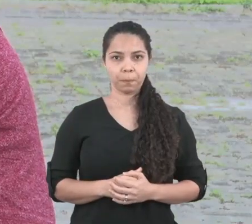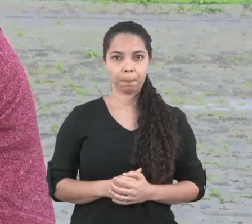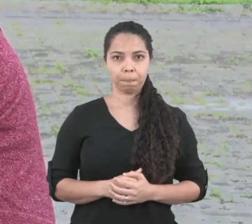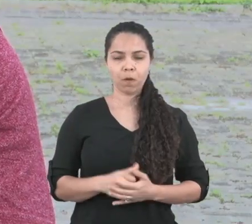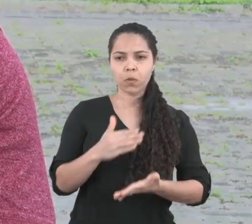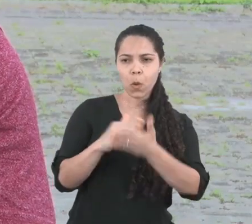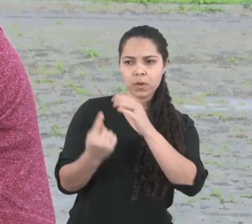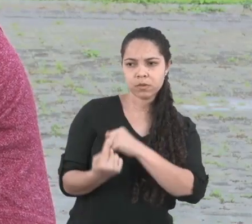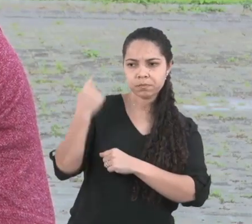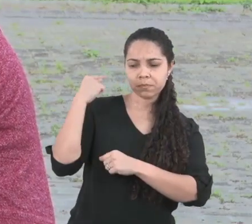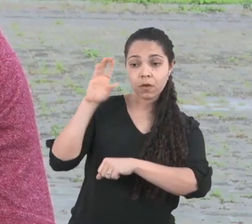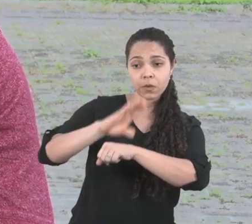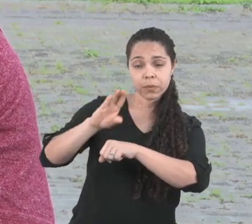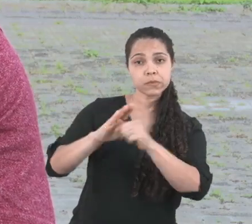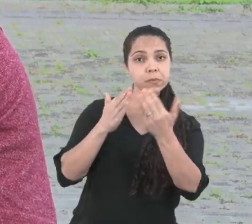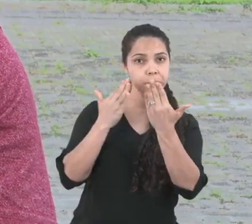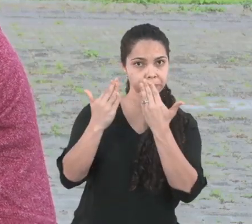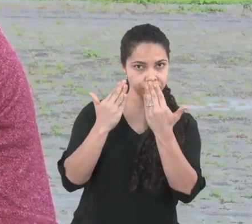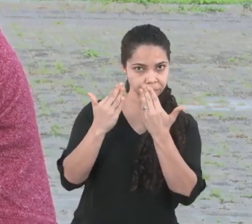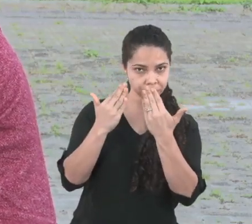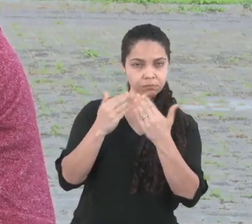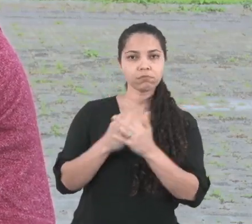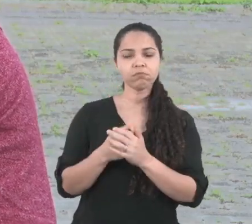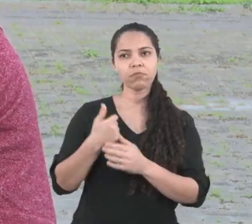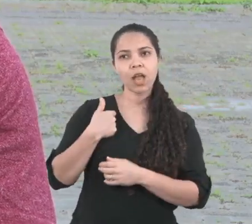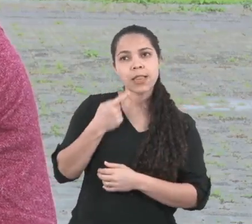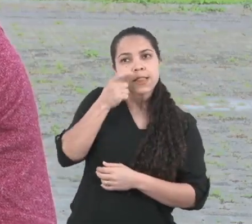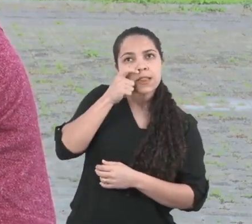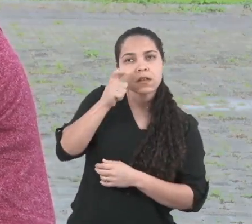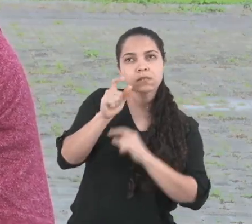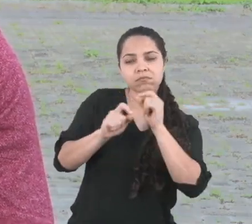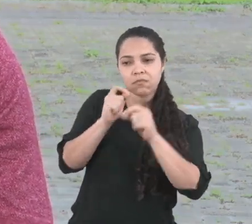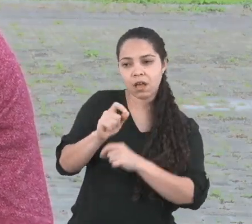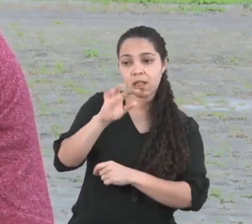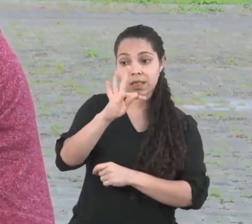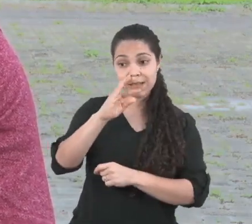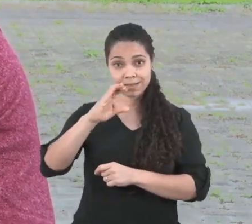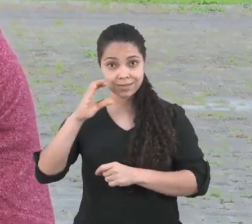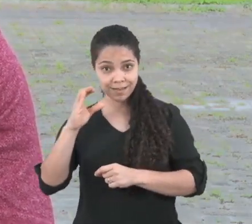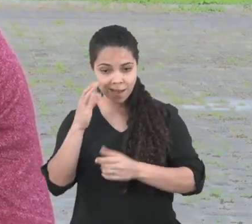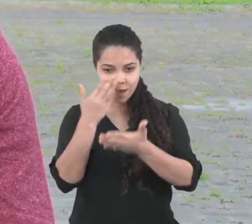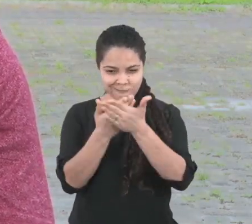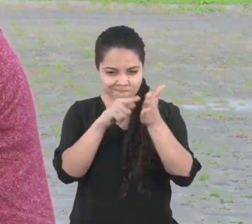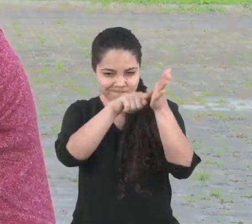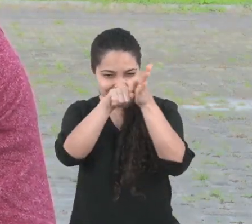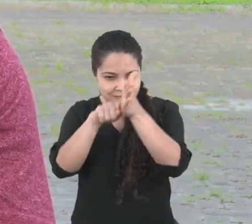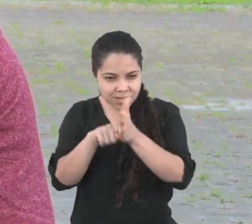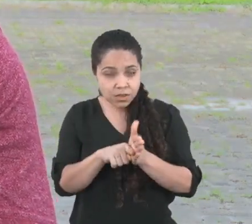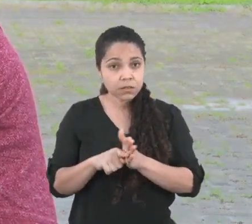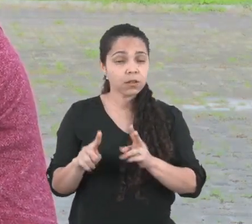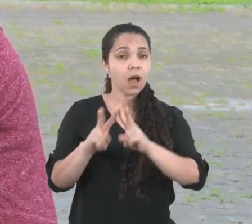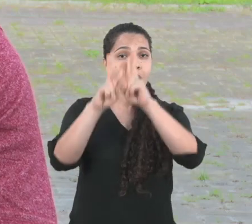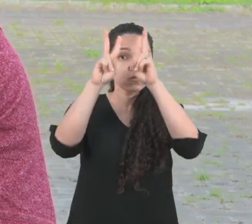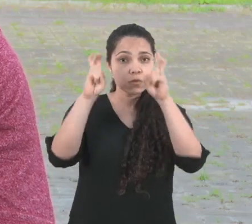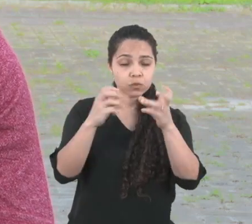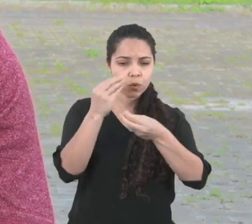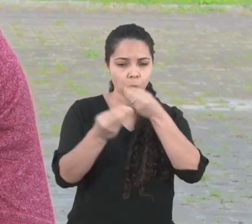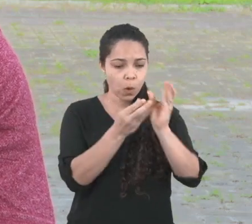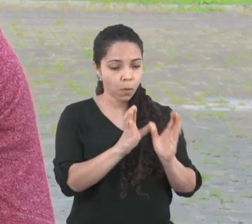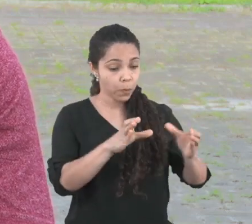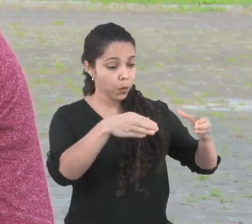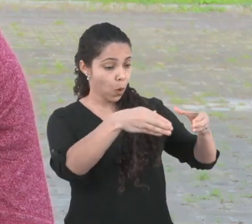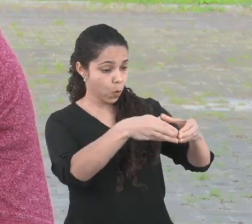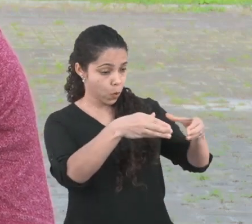começou no curso de psicologia, que eu tive interesse em fazer o meu TCC com a temática